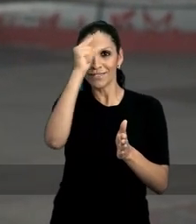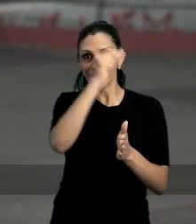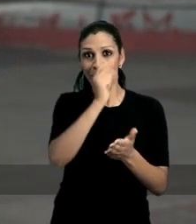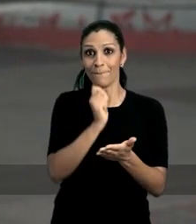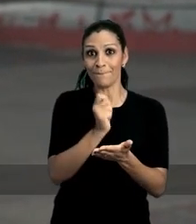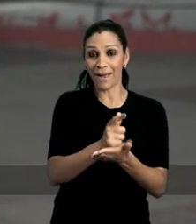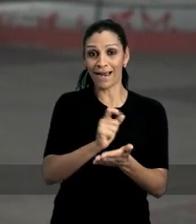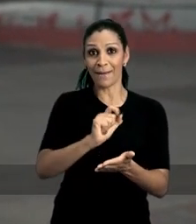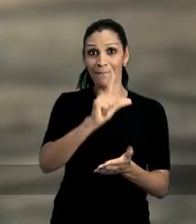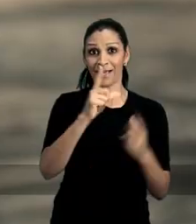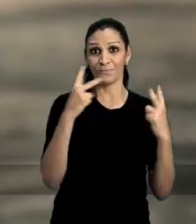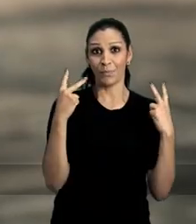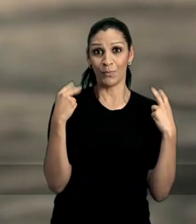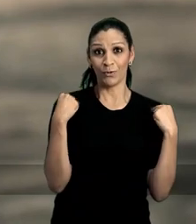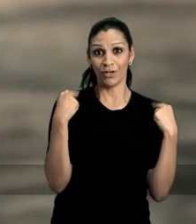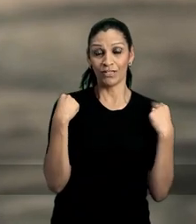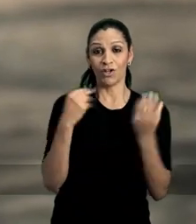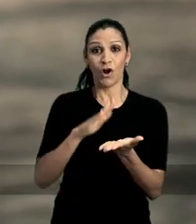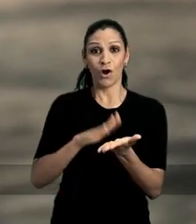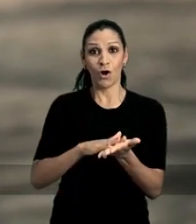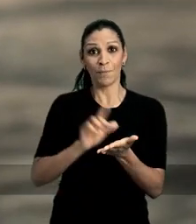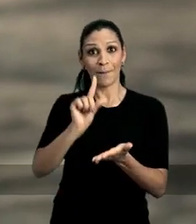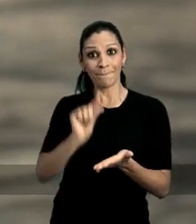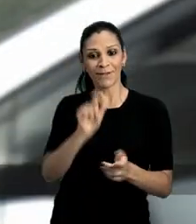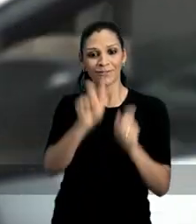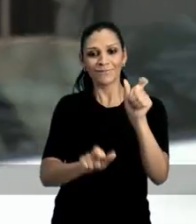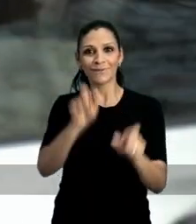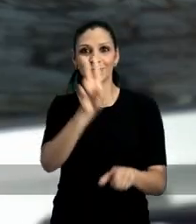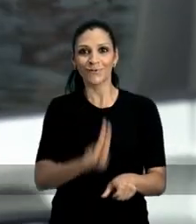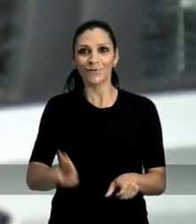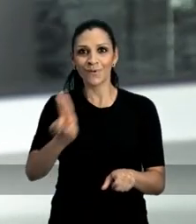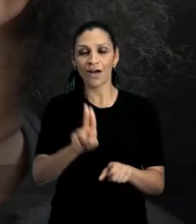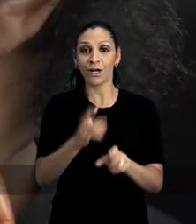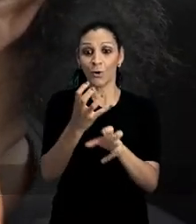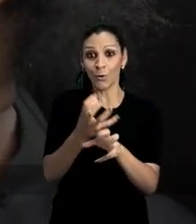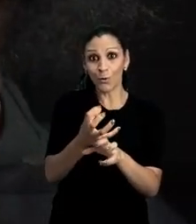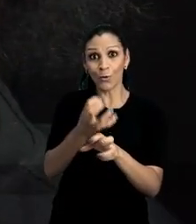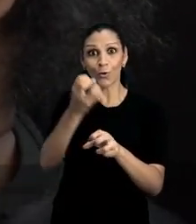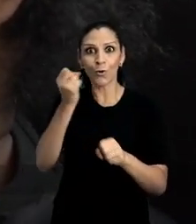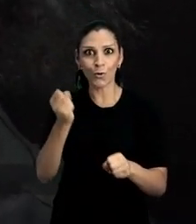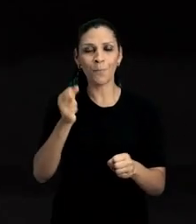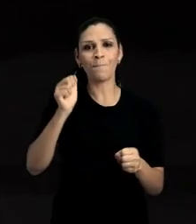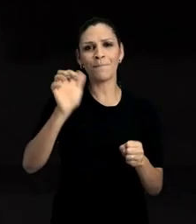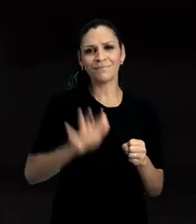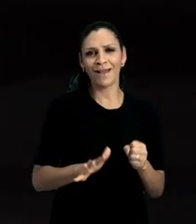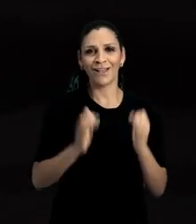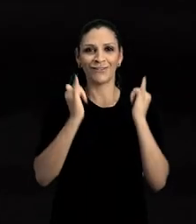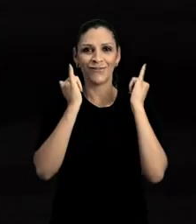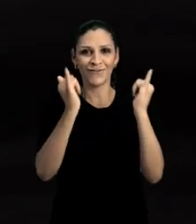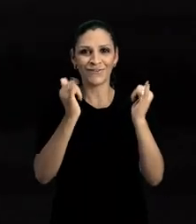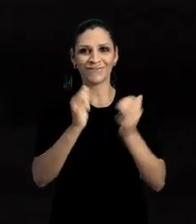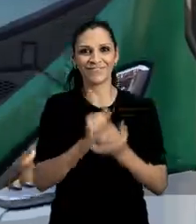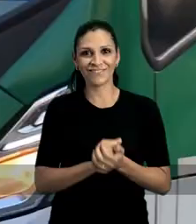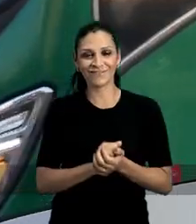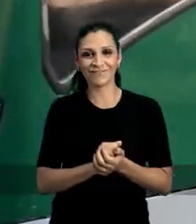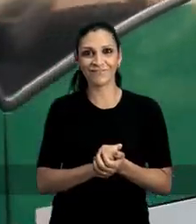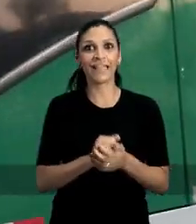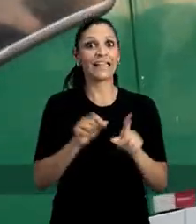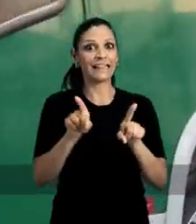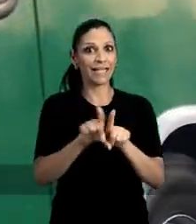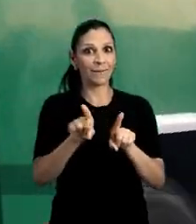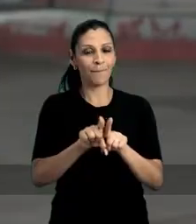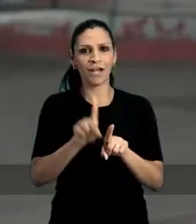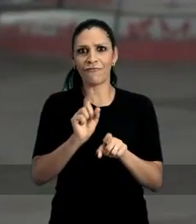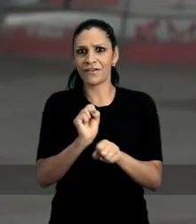municipal, que paga mais para os motoristas, cobra menos dos usuários e usa o lucro para baratear a passagem de ônibus.